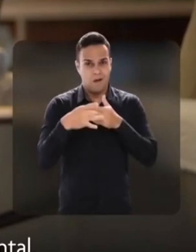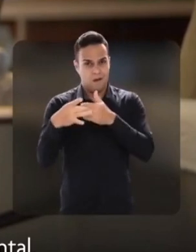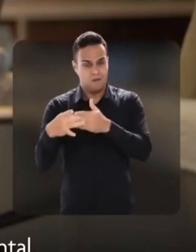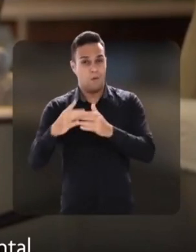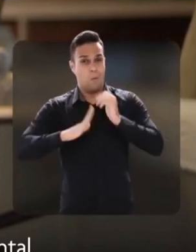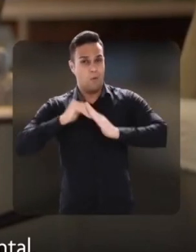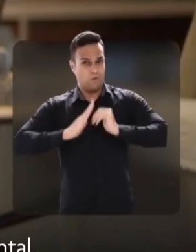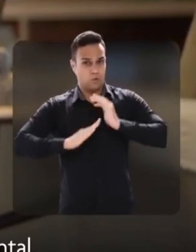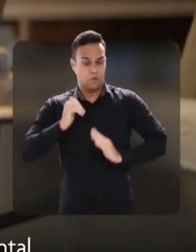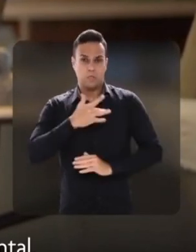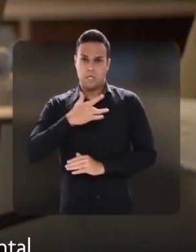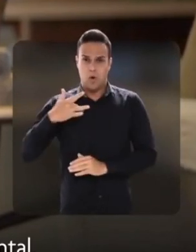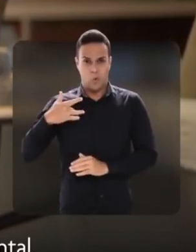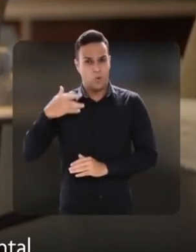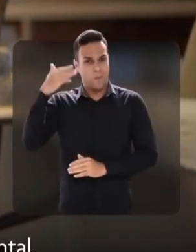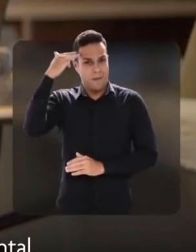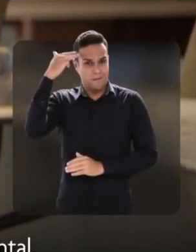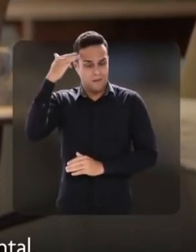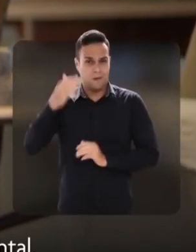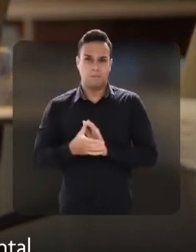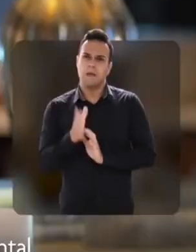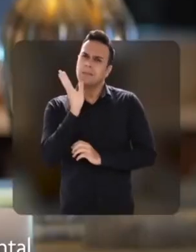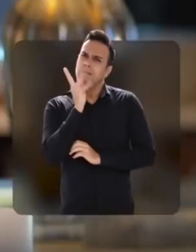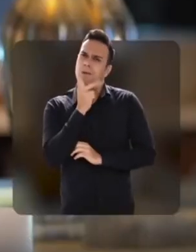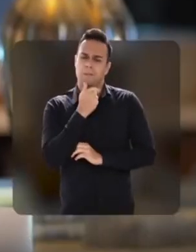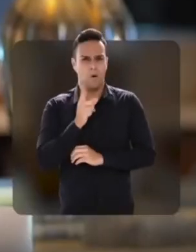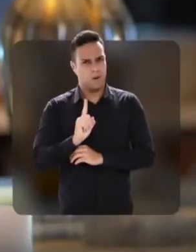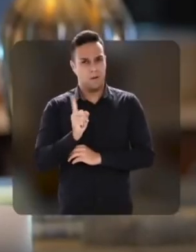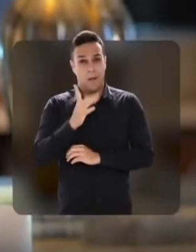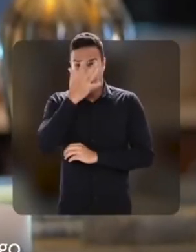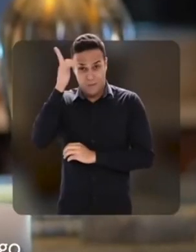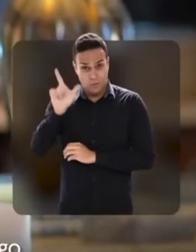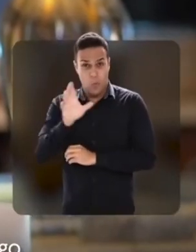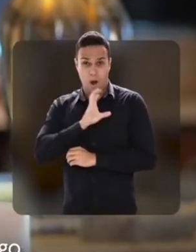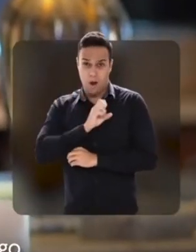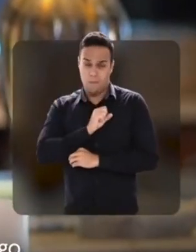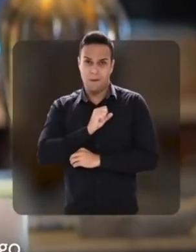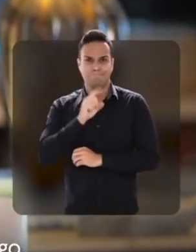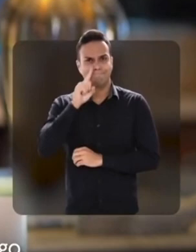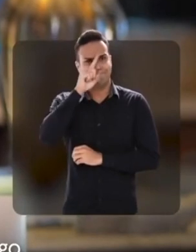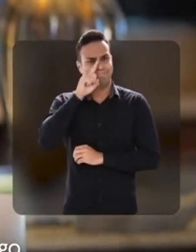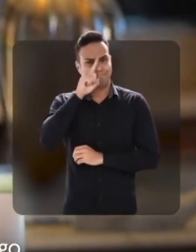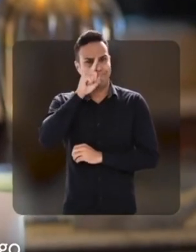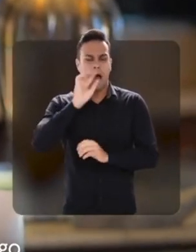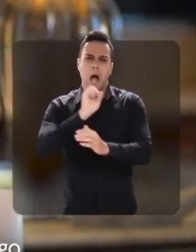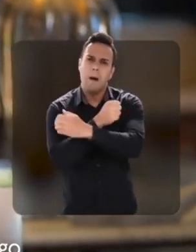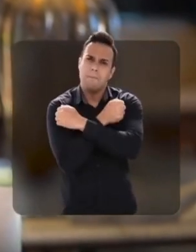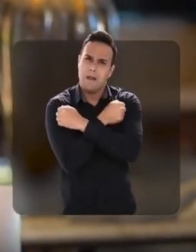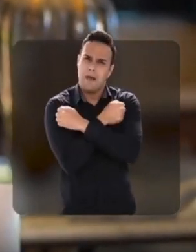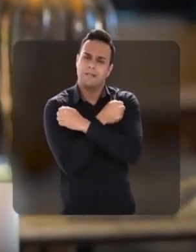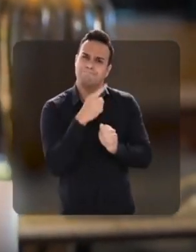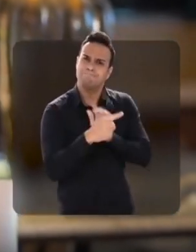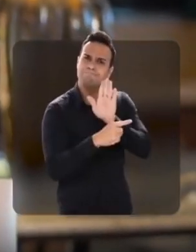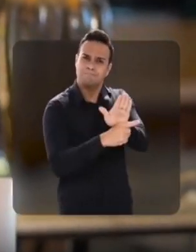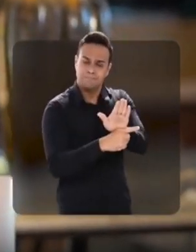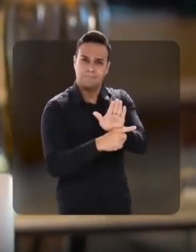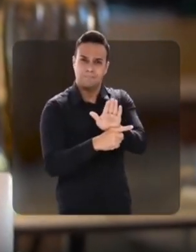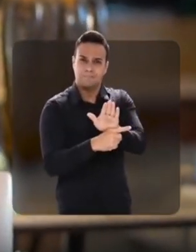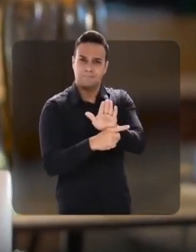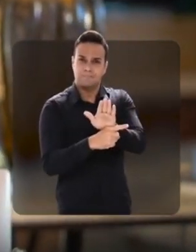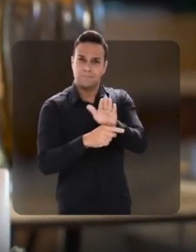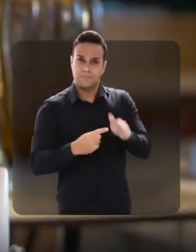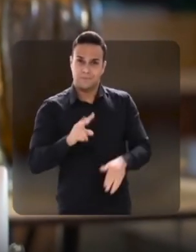Depois encaminhe aos profissionais da saúde mental. Não demore, pois a pessoa que você ama pode estar em perigo. Abrace,